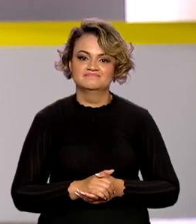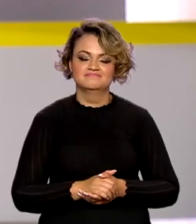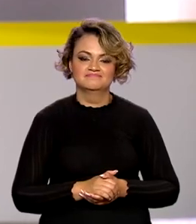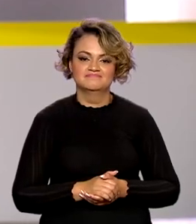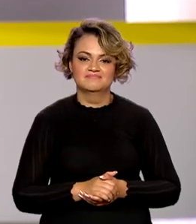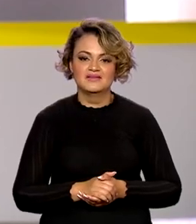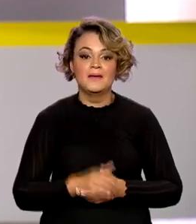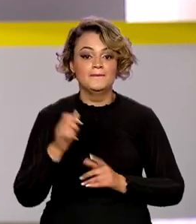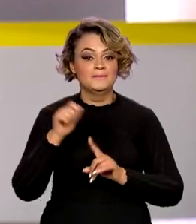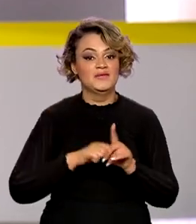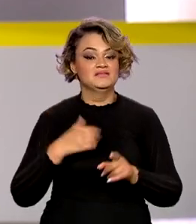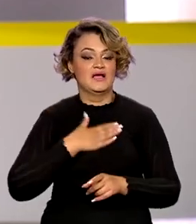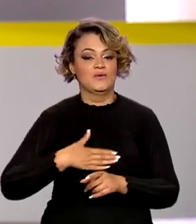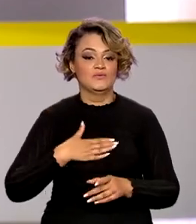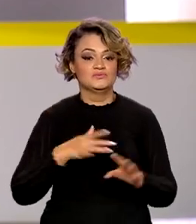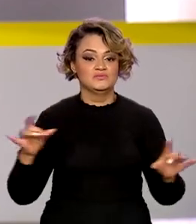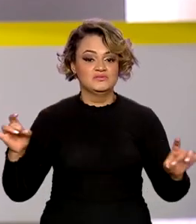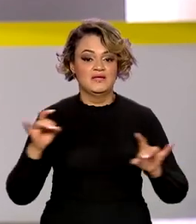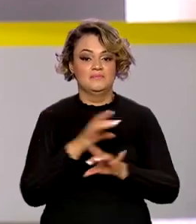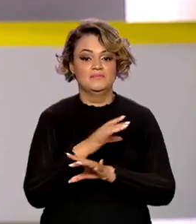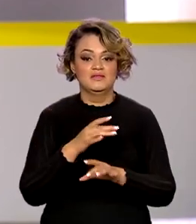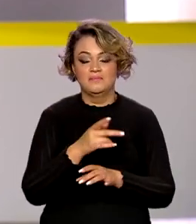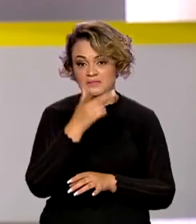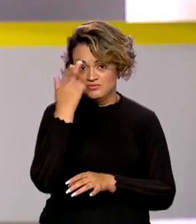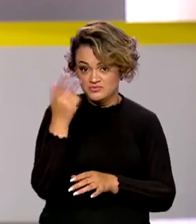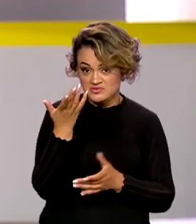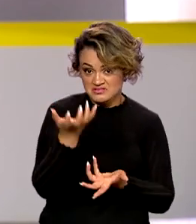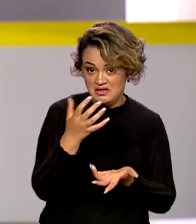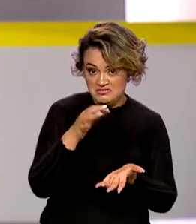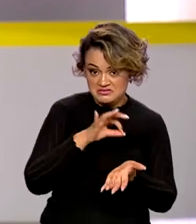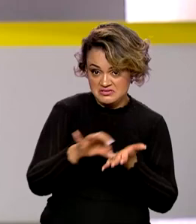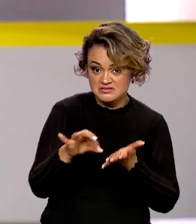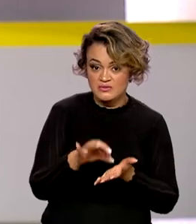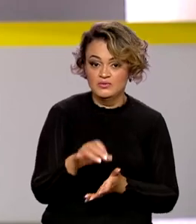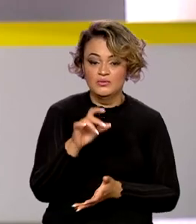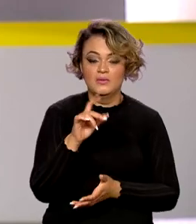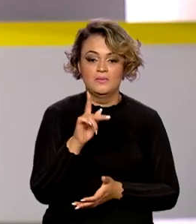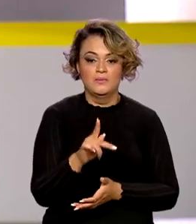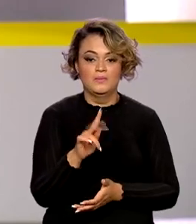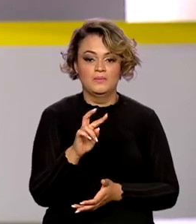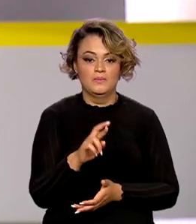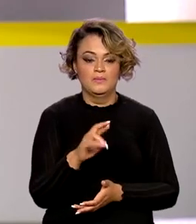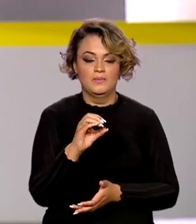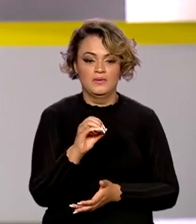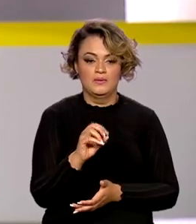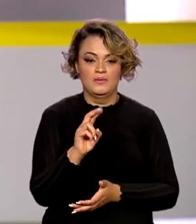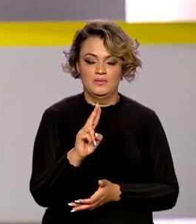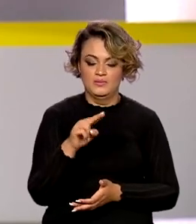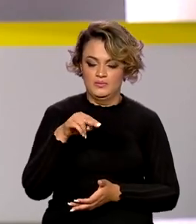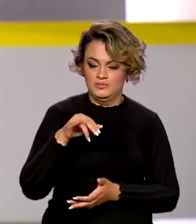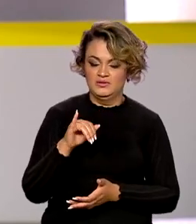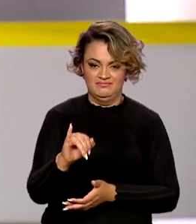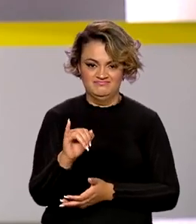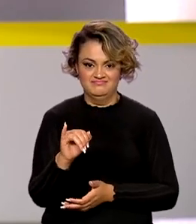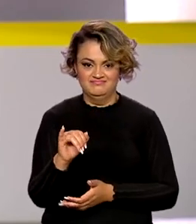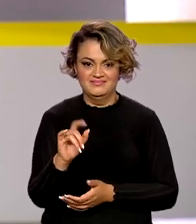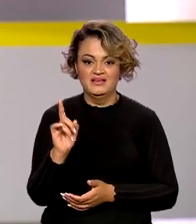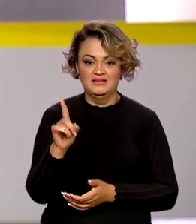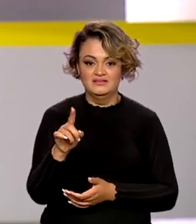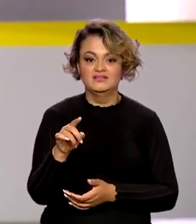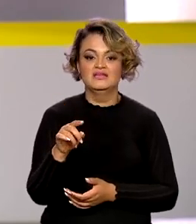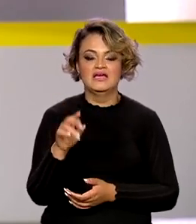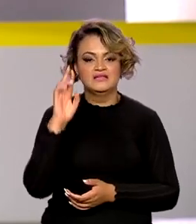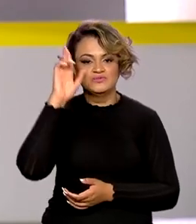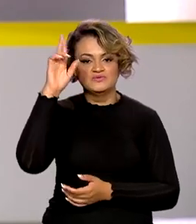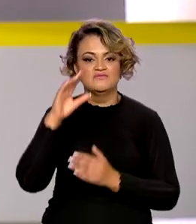Agosto é o prazo final para interessados em participar do concurso de bolsas oferecidas pelo Conselho Nacional de